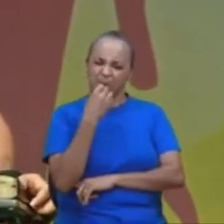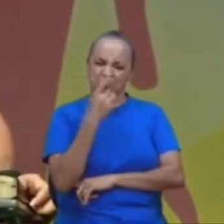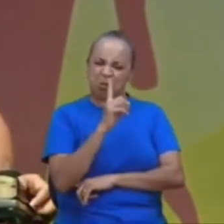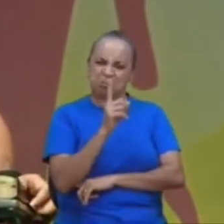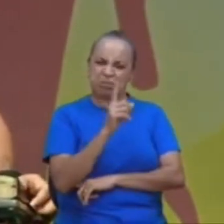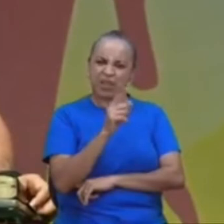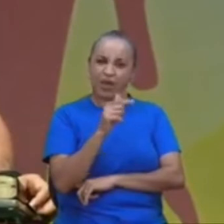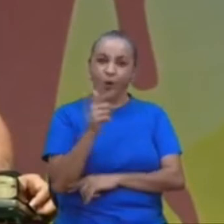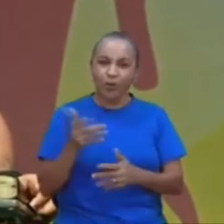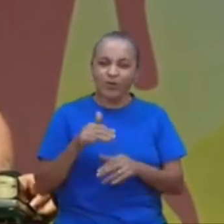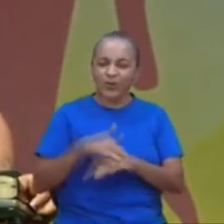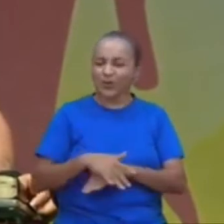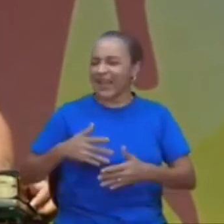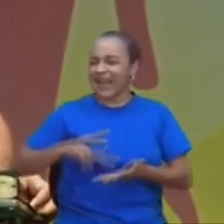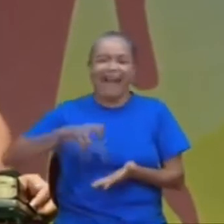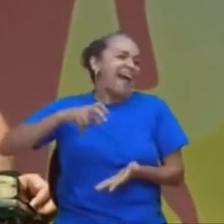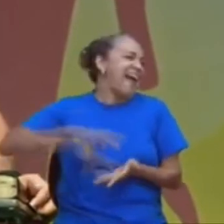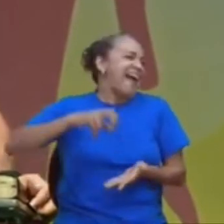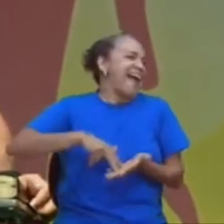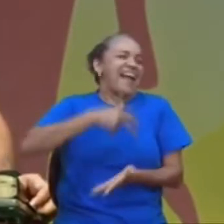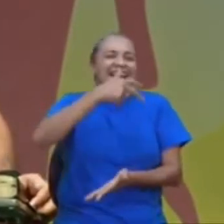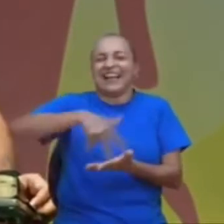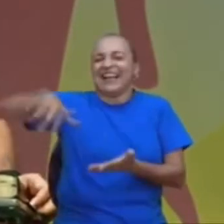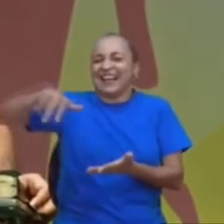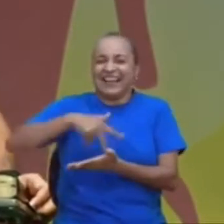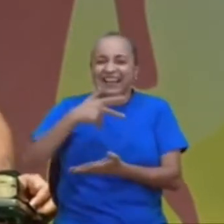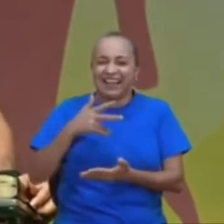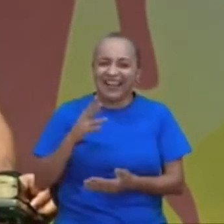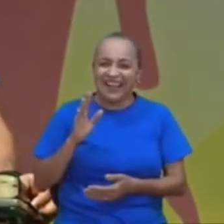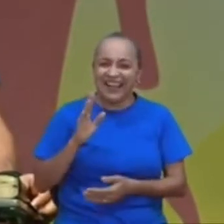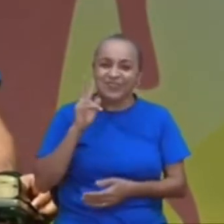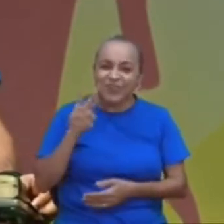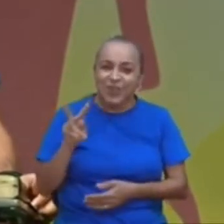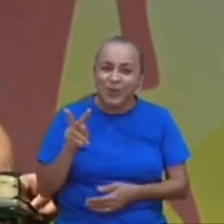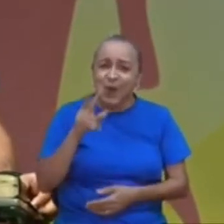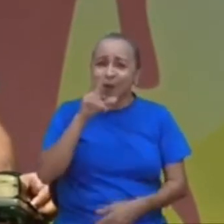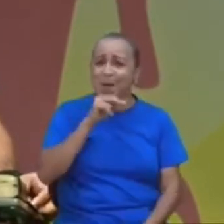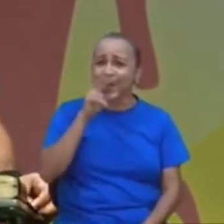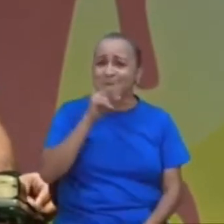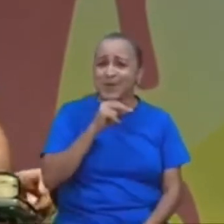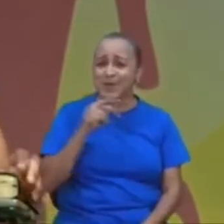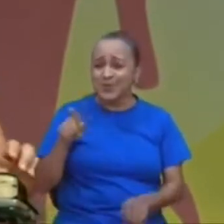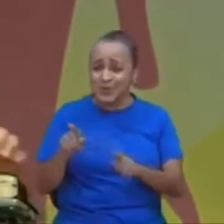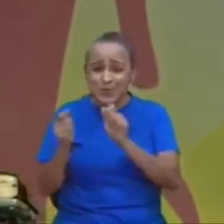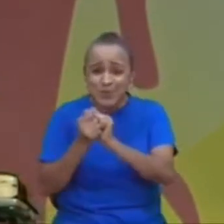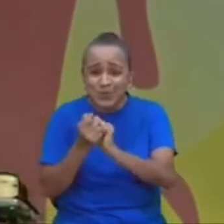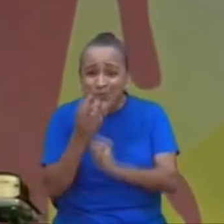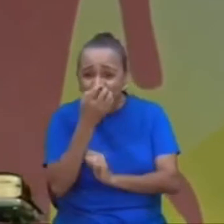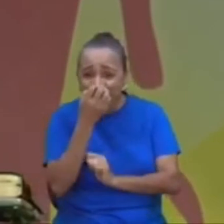uma noite alegre, dançar, a dança do coacuito, com o palhaço coacuito,